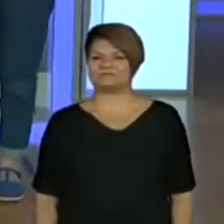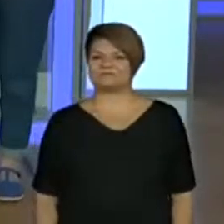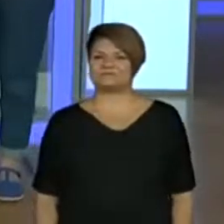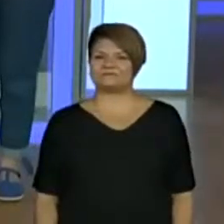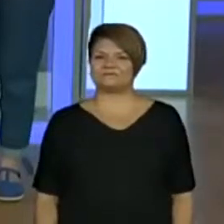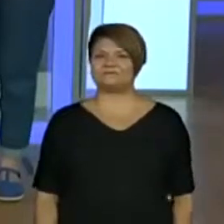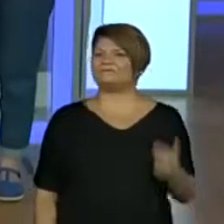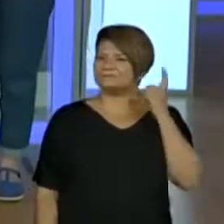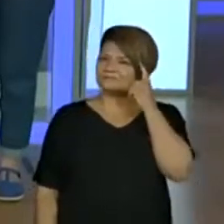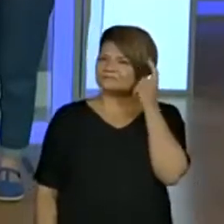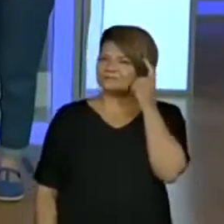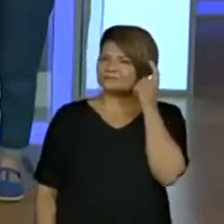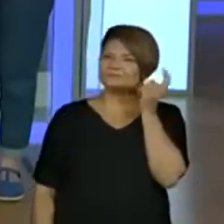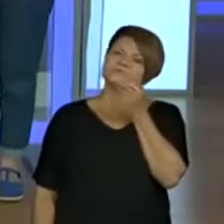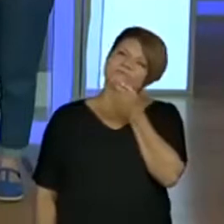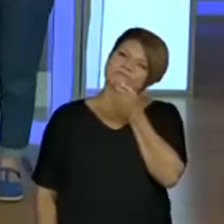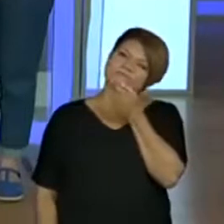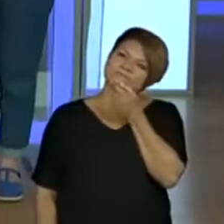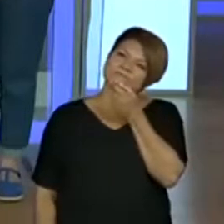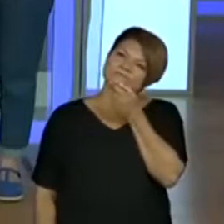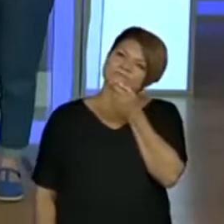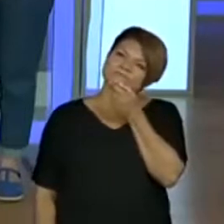Vamos pensar em...